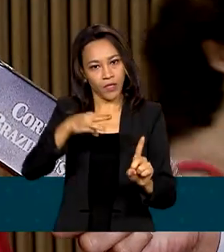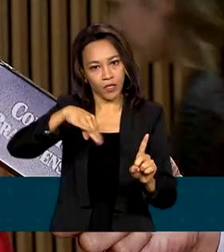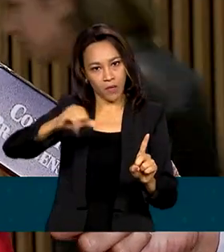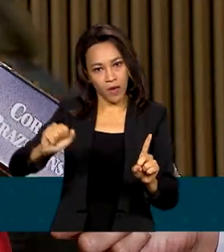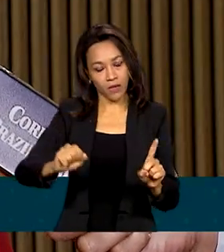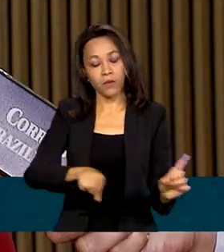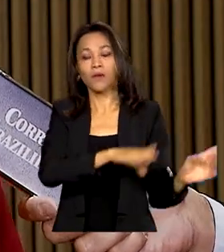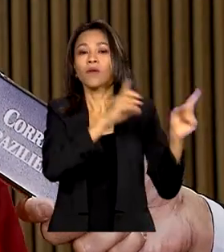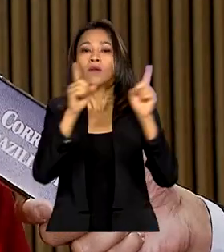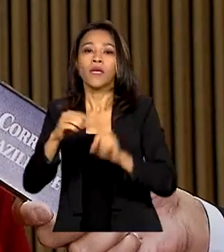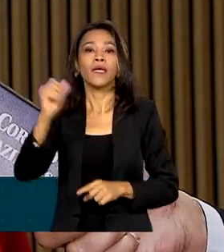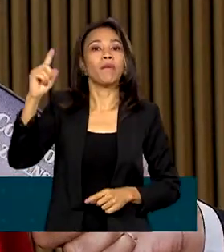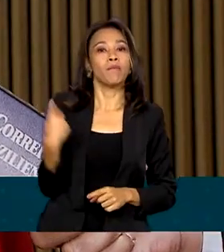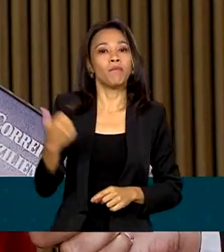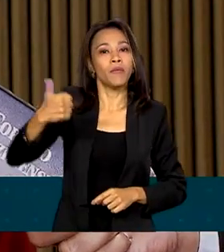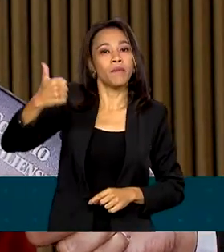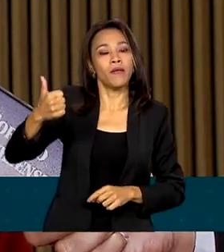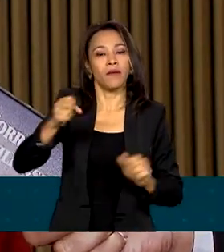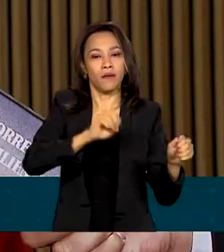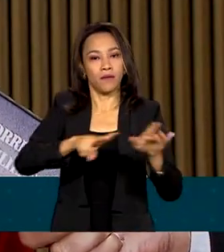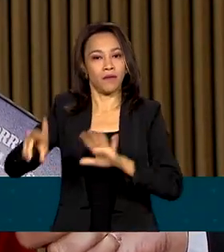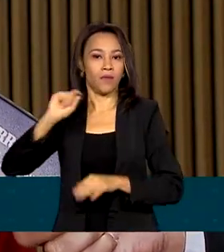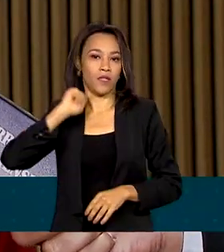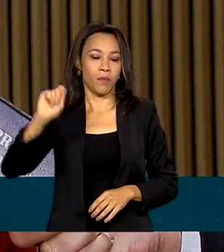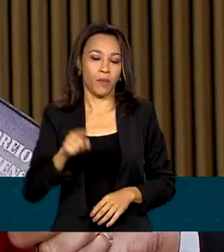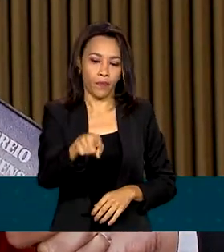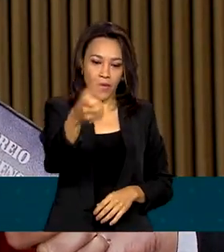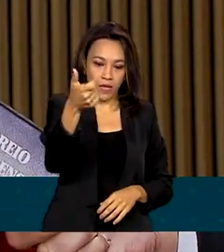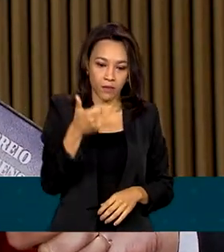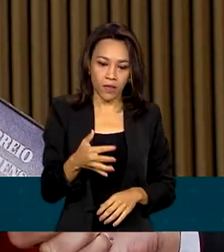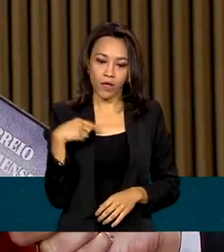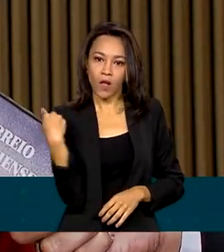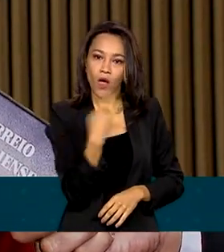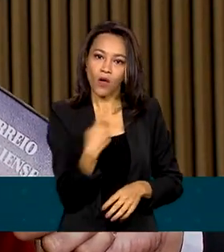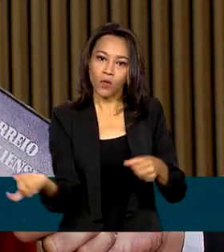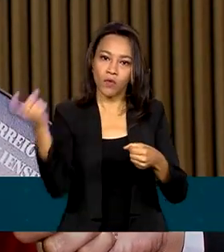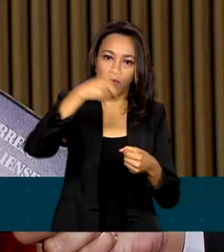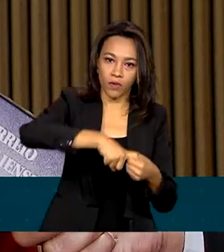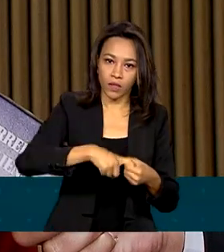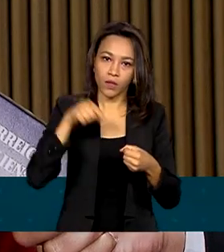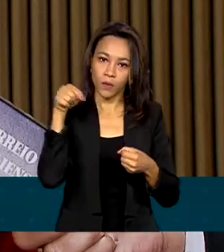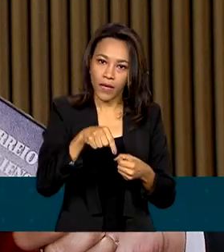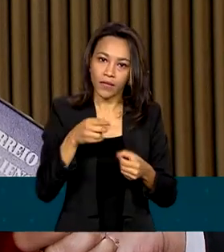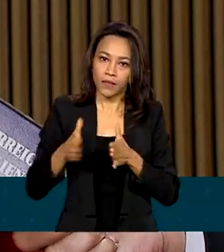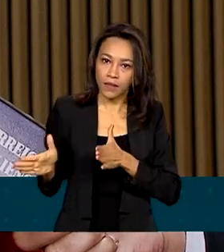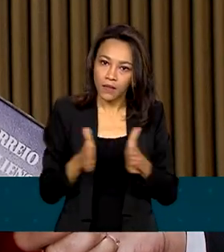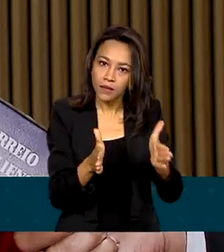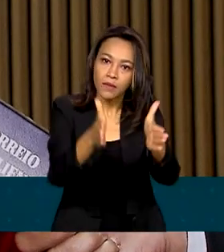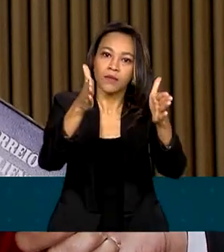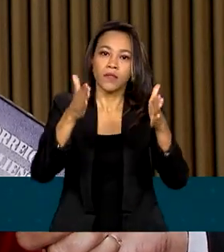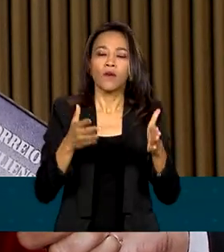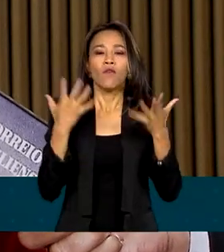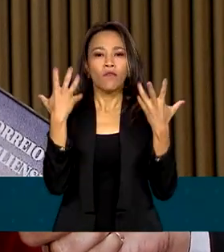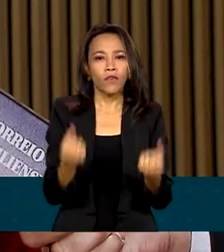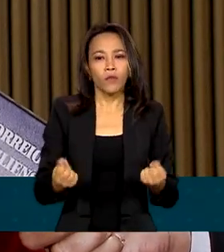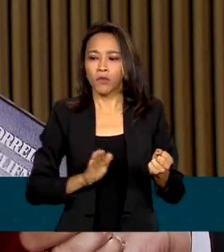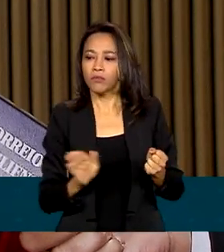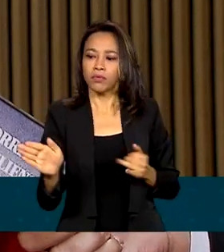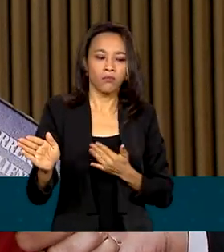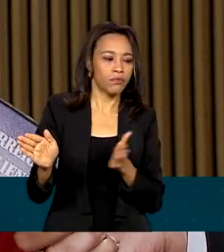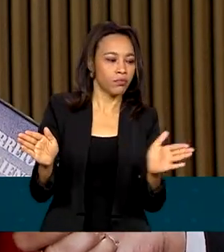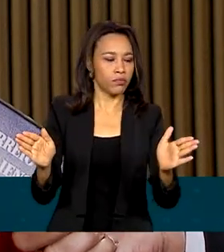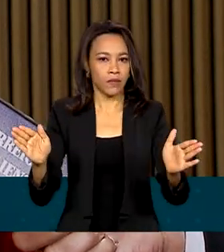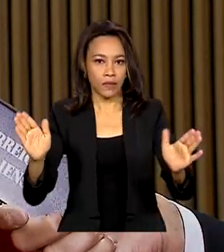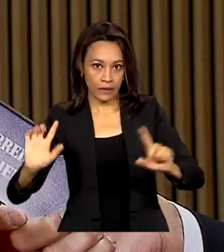estamos retomando essa trajetória, essa caminhada. Vamos fazer um trabalho duplo de